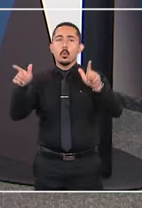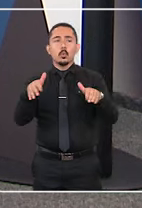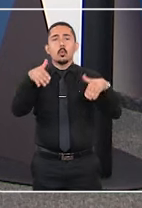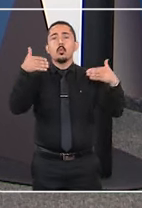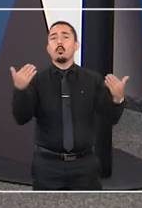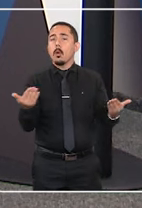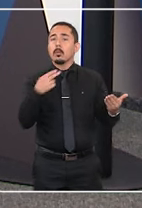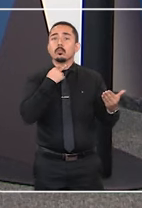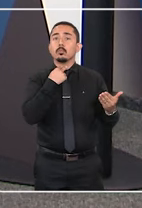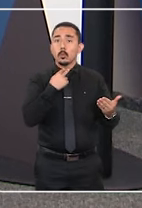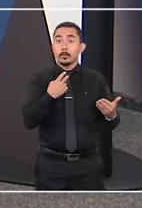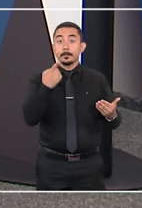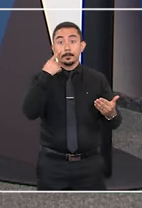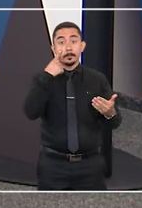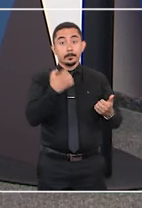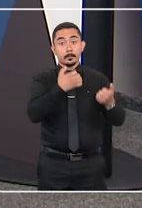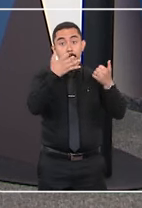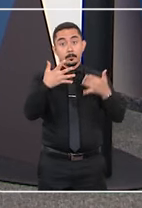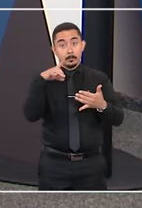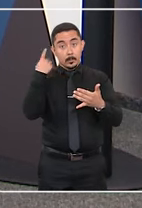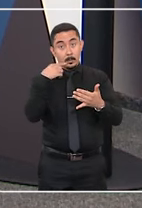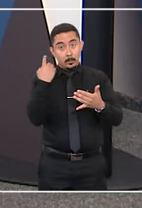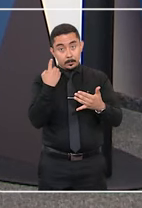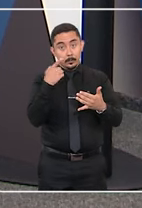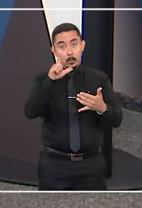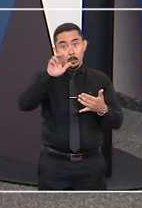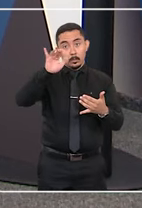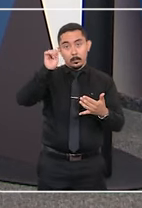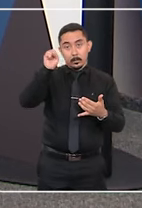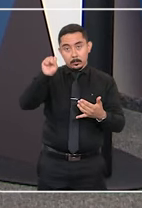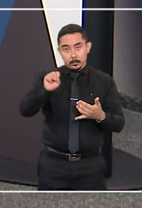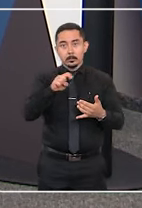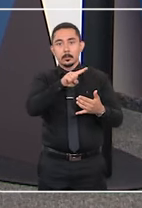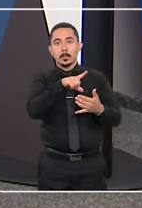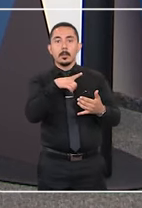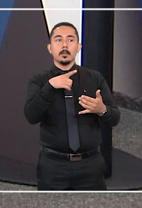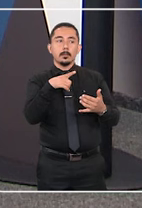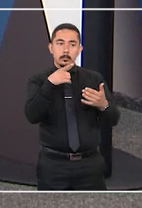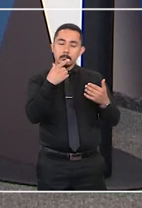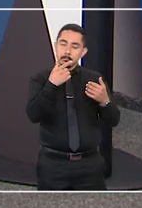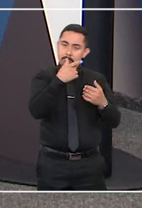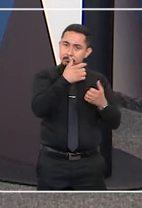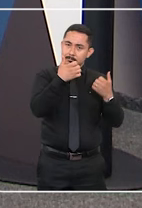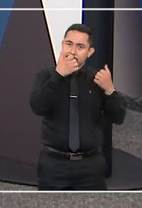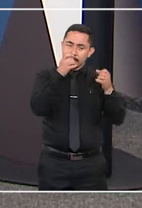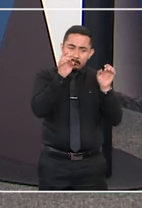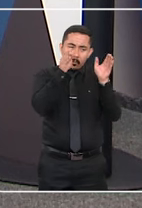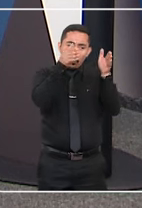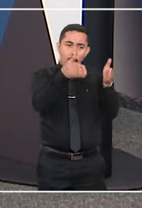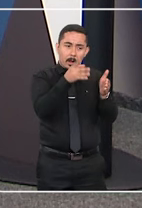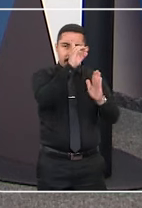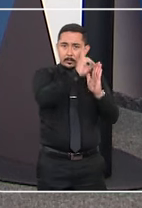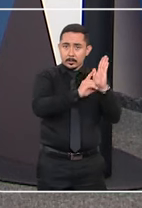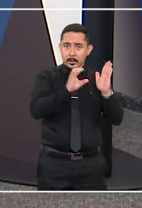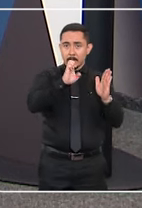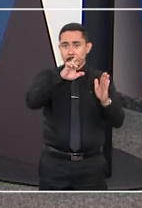penhorados. Vamos conferir a explicação do advogado Lucas Furtado de Vasconcelos Maia, especialista em Direito Civil.